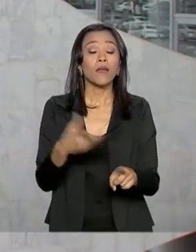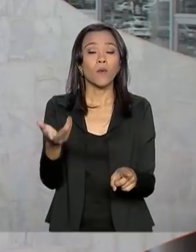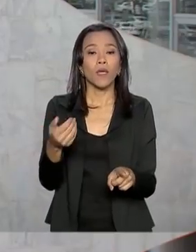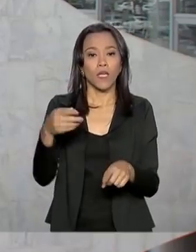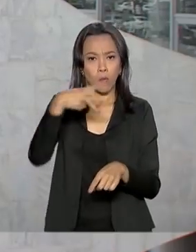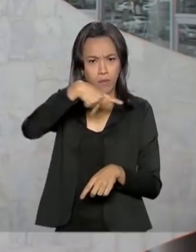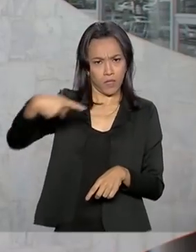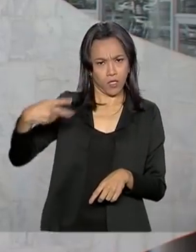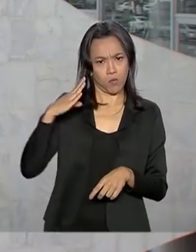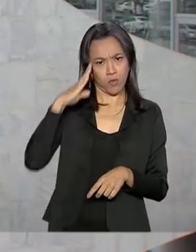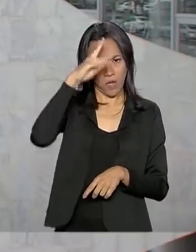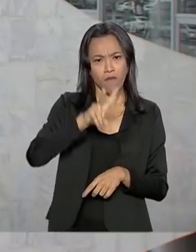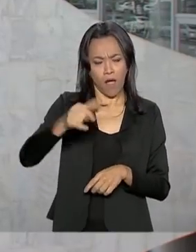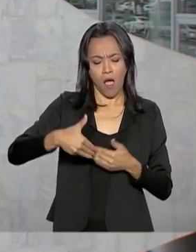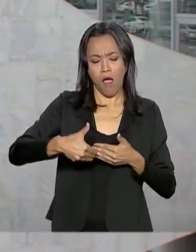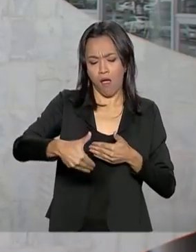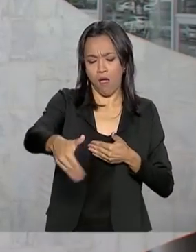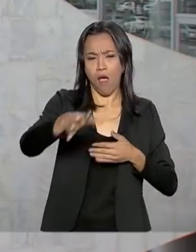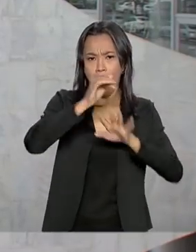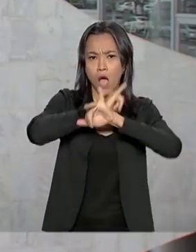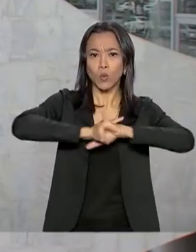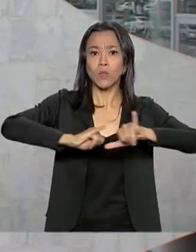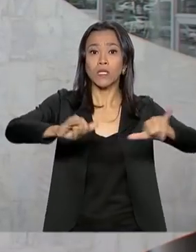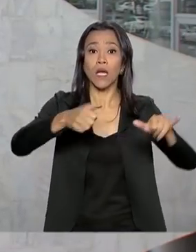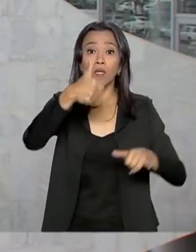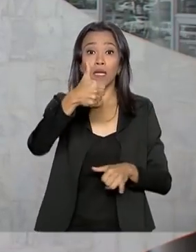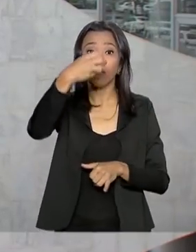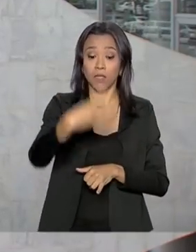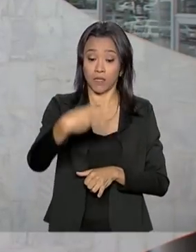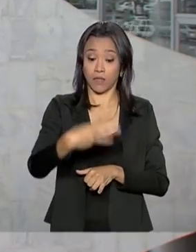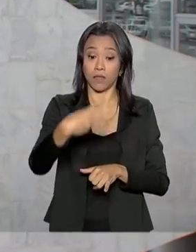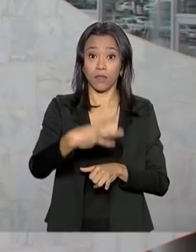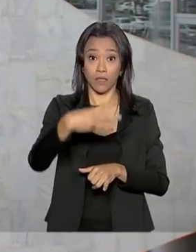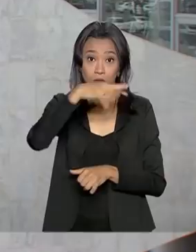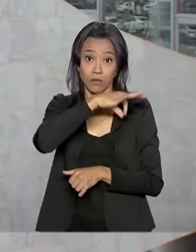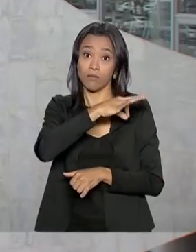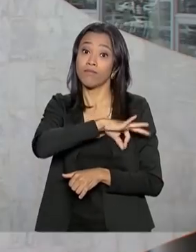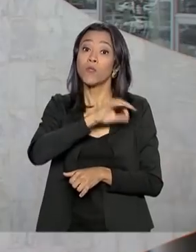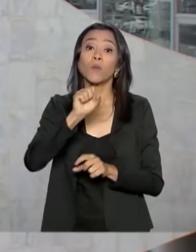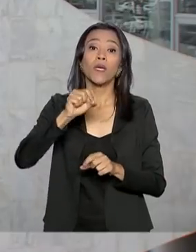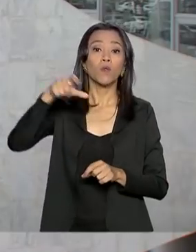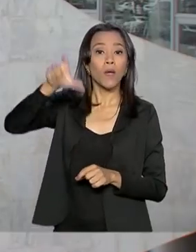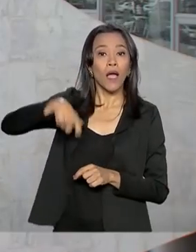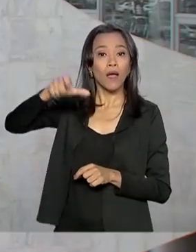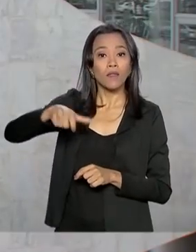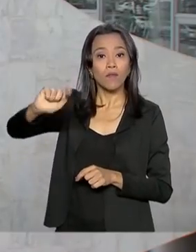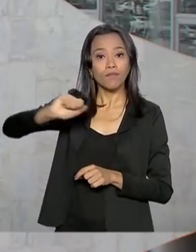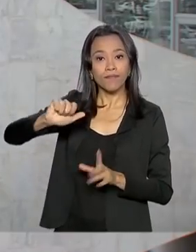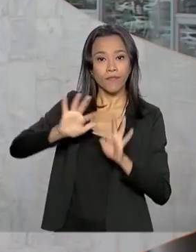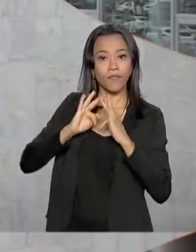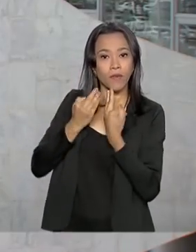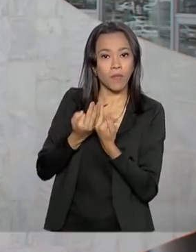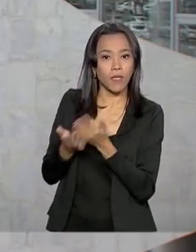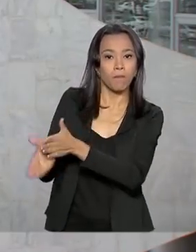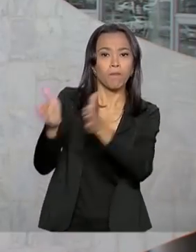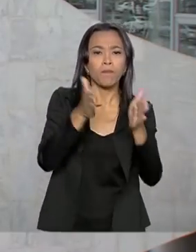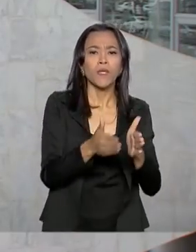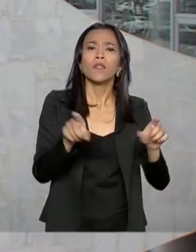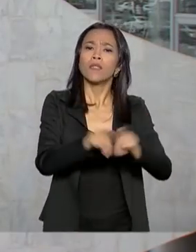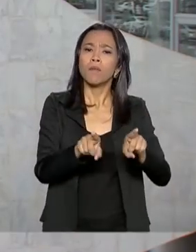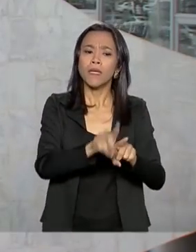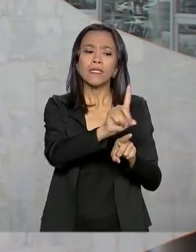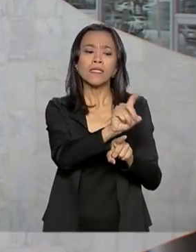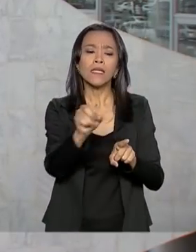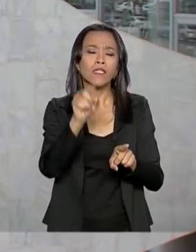Bolsonaro anuncie o 13º do programa Bolsa Família. E ainda sobre os 100 dias, o